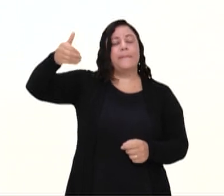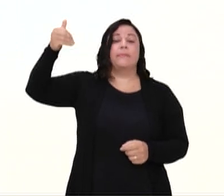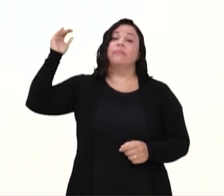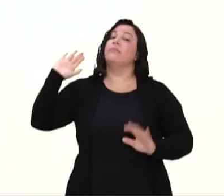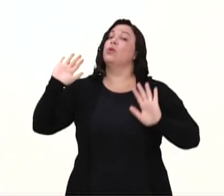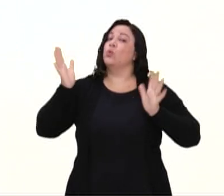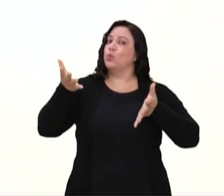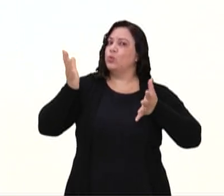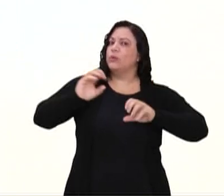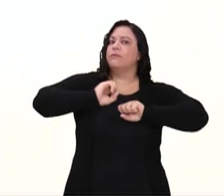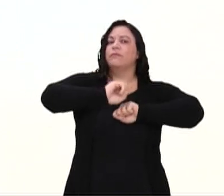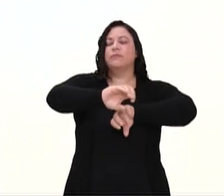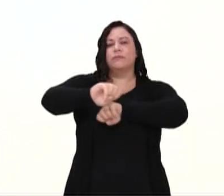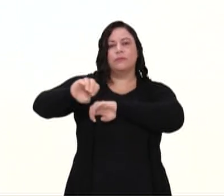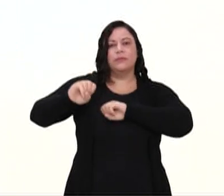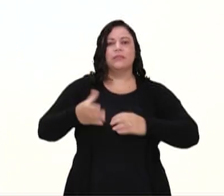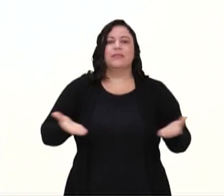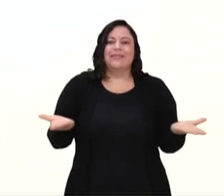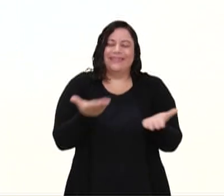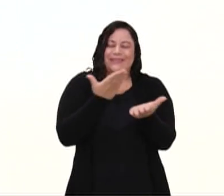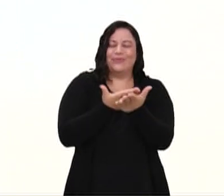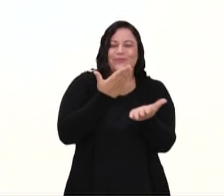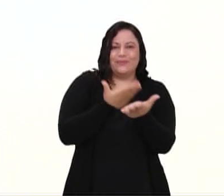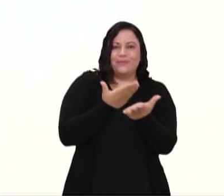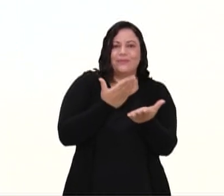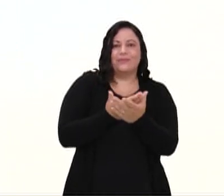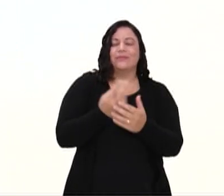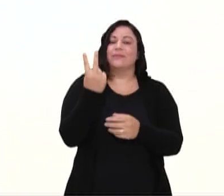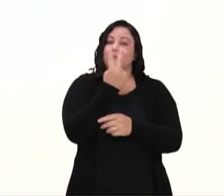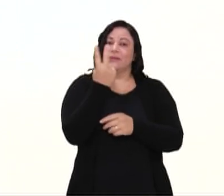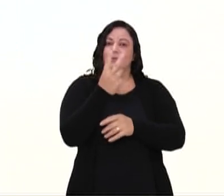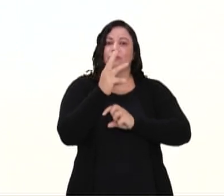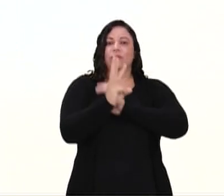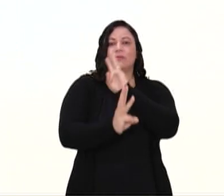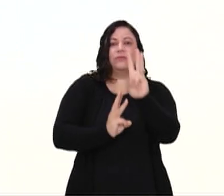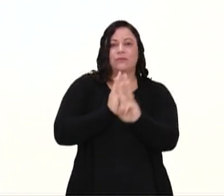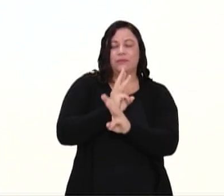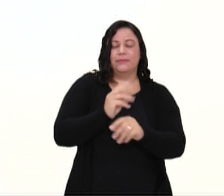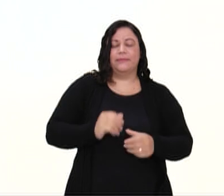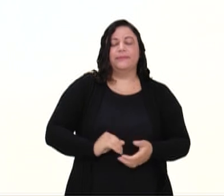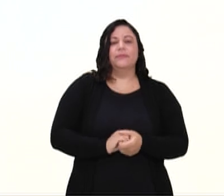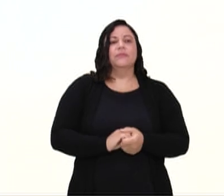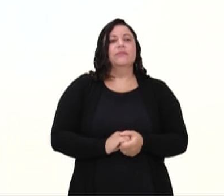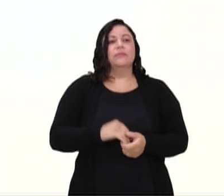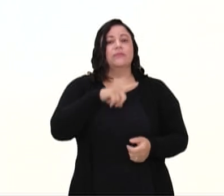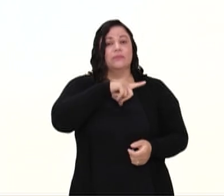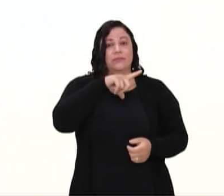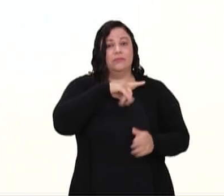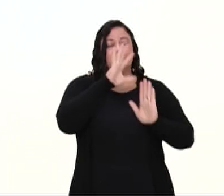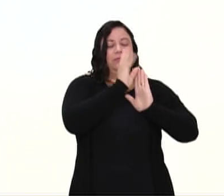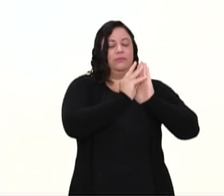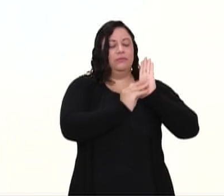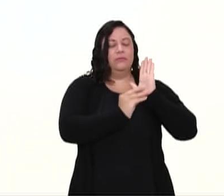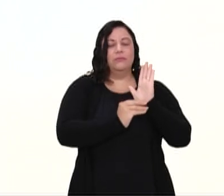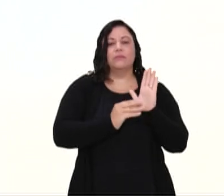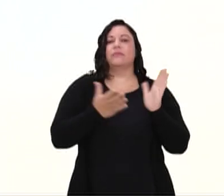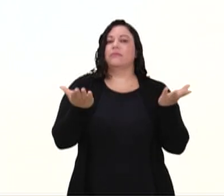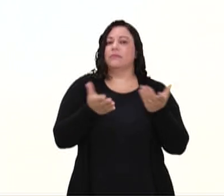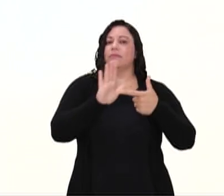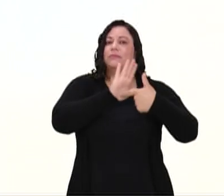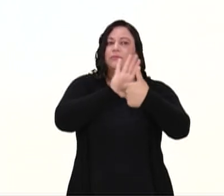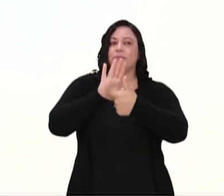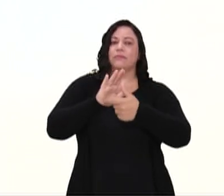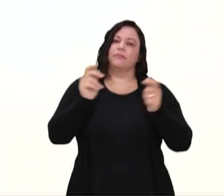já foi trabalhado nessas aulas do nosso segundo trimestre, tá? Então, nós tivemos como conteúdo trabalhado a